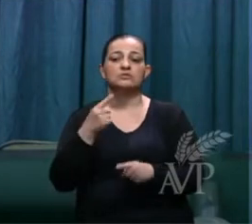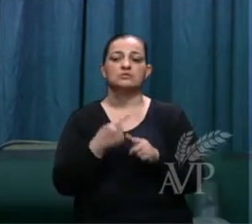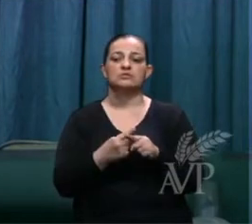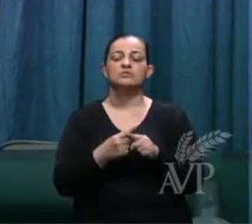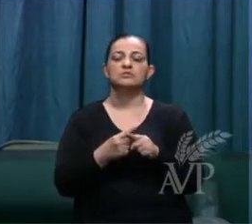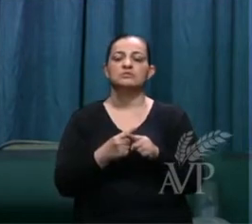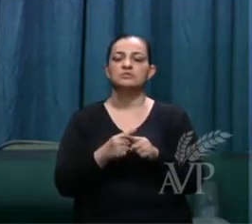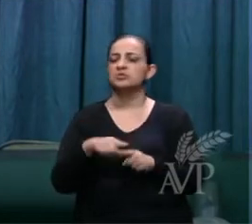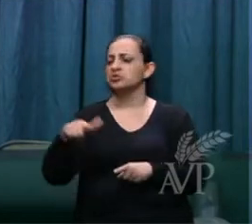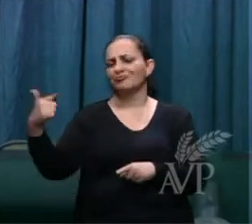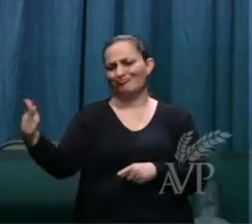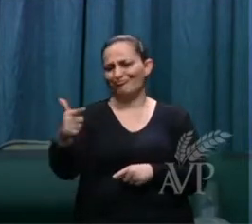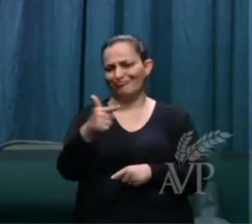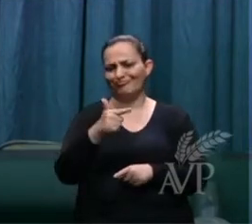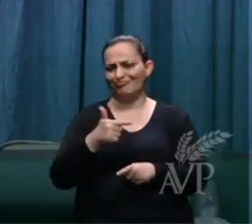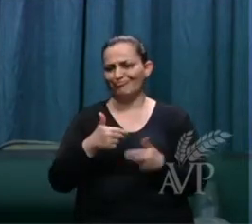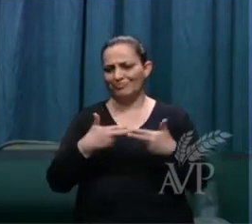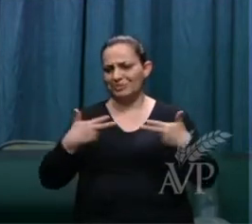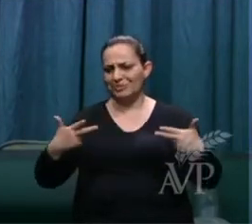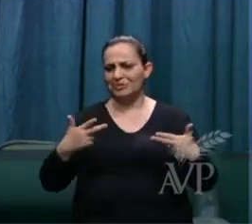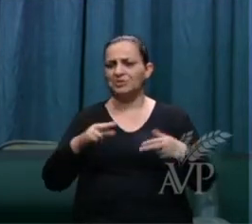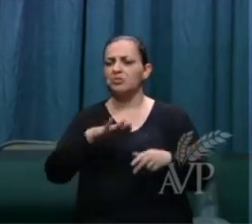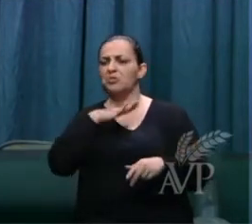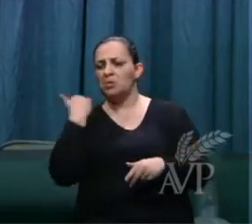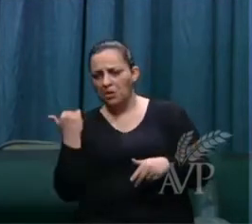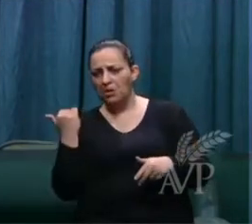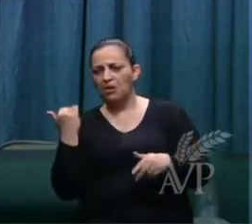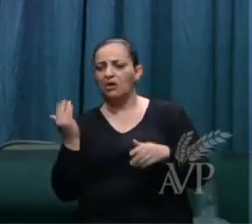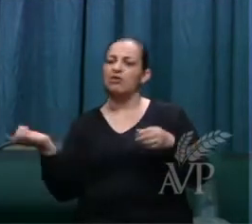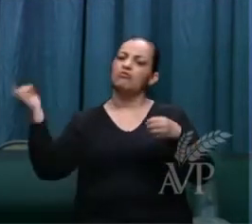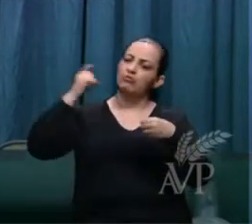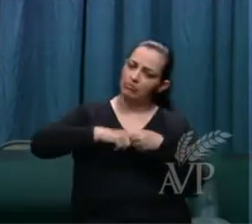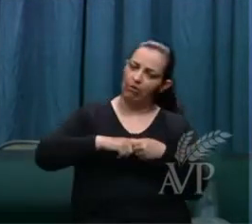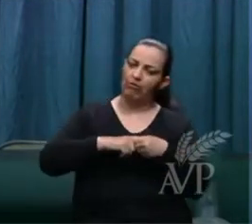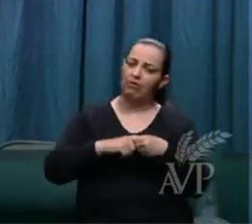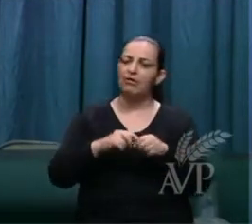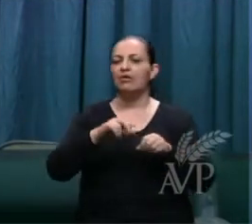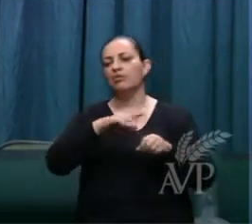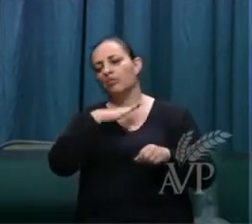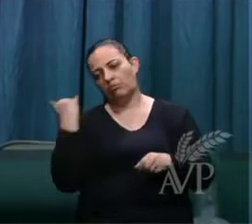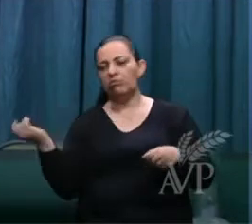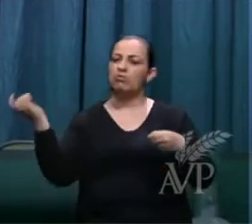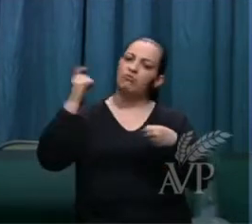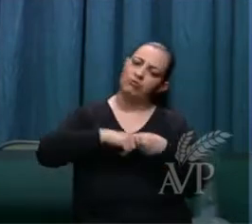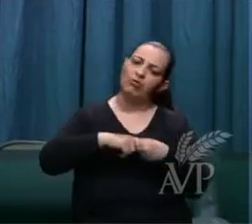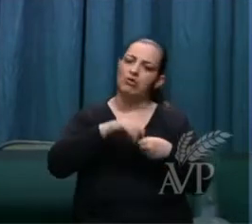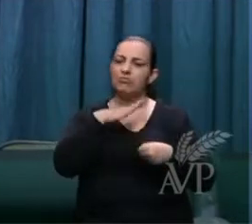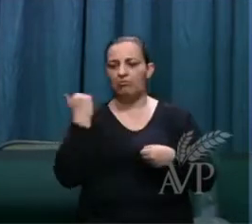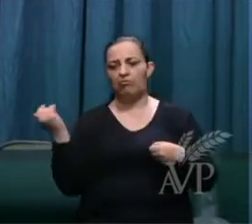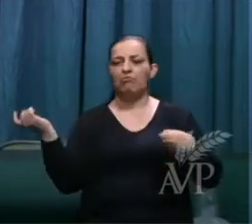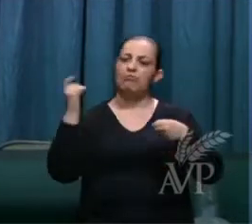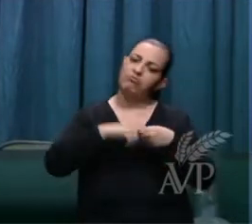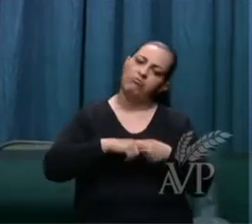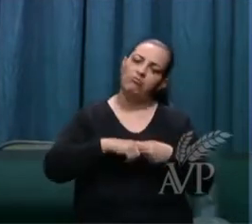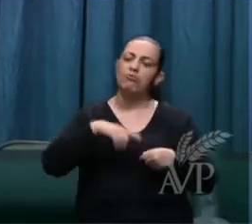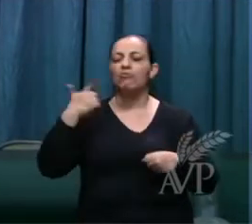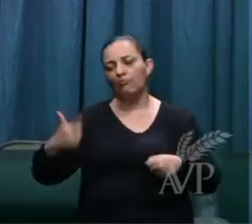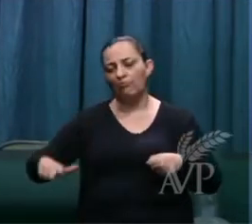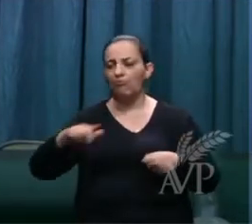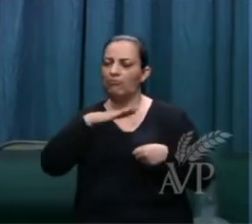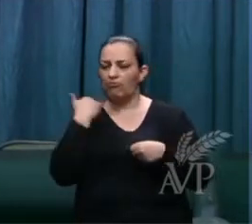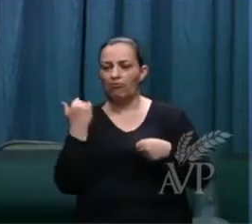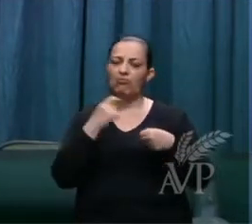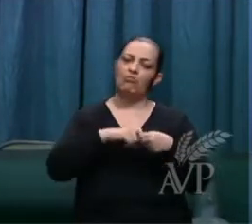Então, não existe esta coisa de morrer e voltar e reencarnar e voltar e reencarnar morre de novo. Não,